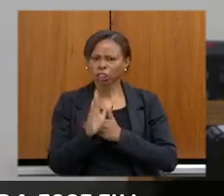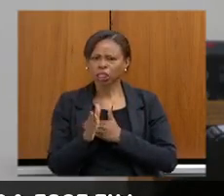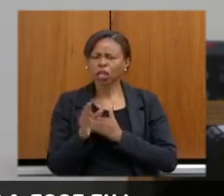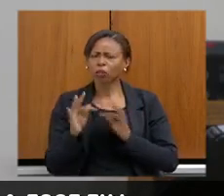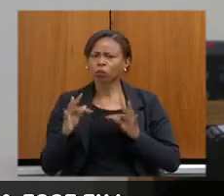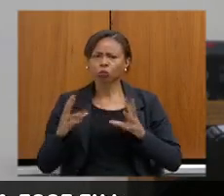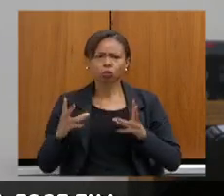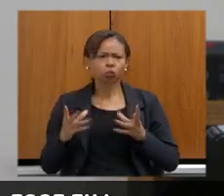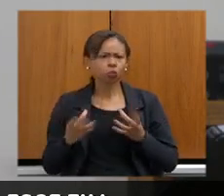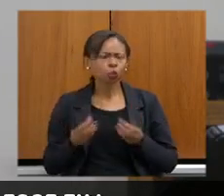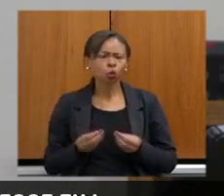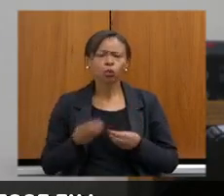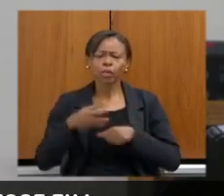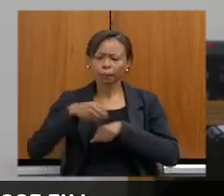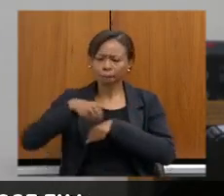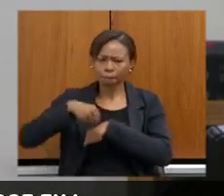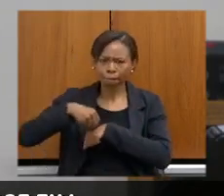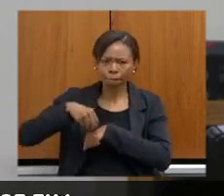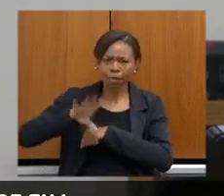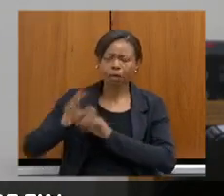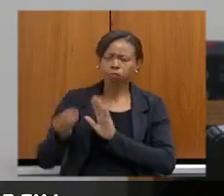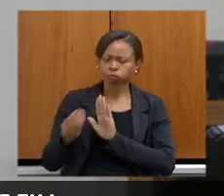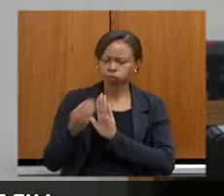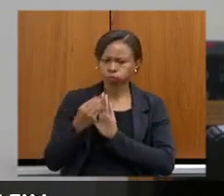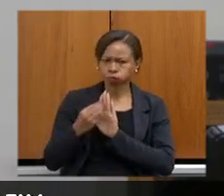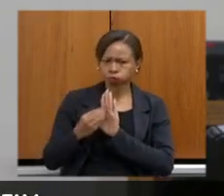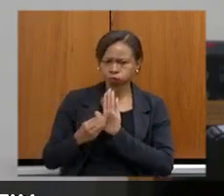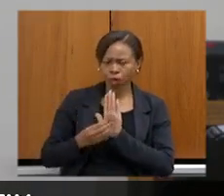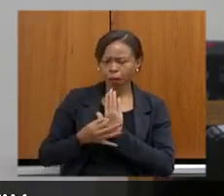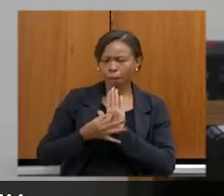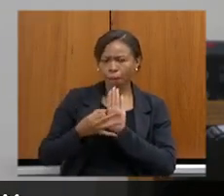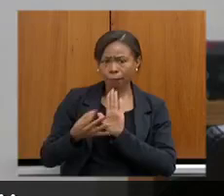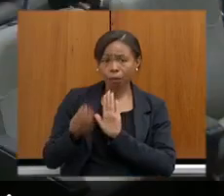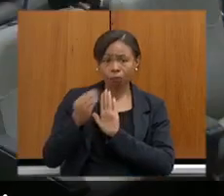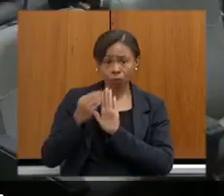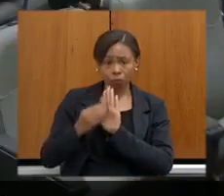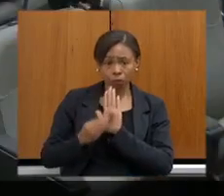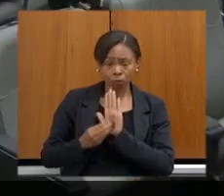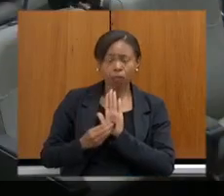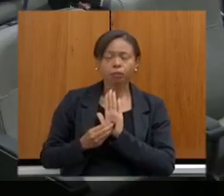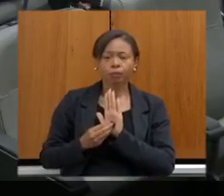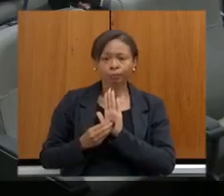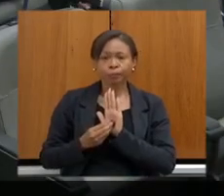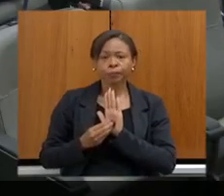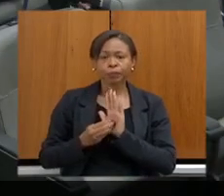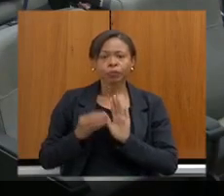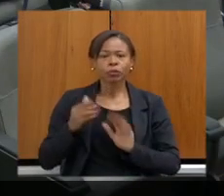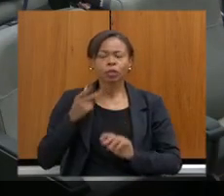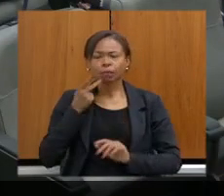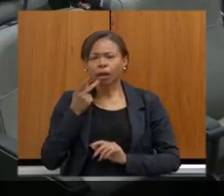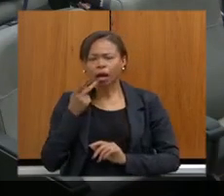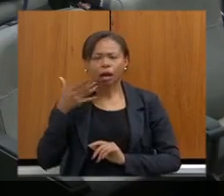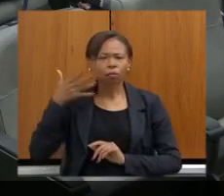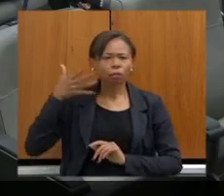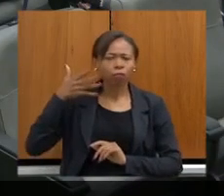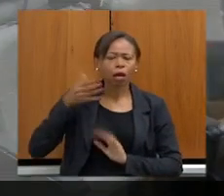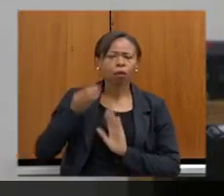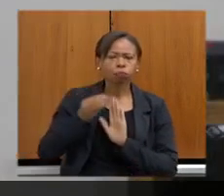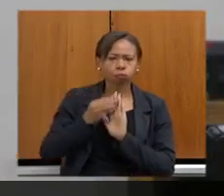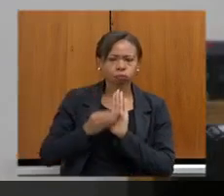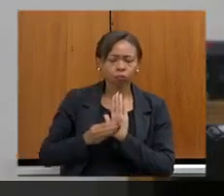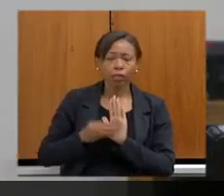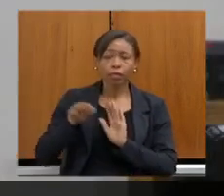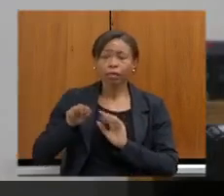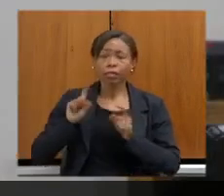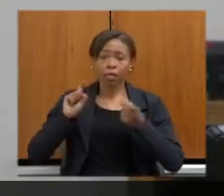encaminhamentos que serão dados nessa comissão, que foram os encaminhamentos durante as falas. Essa reunião, as